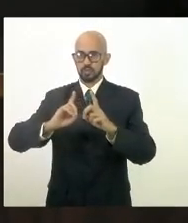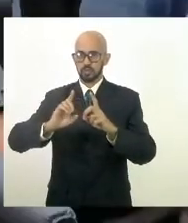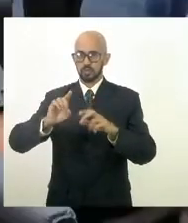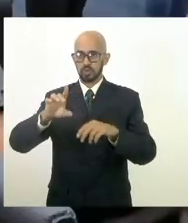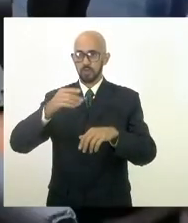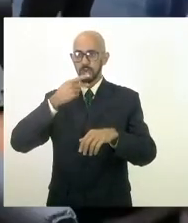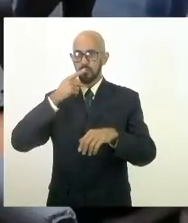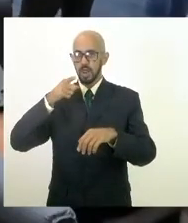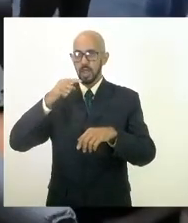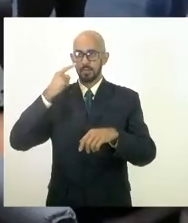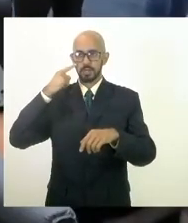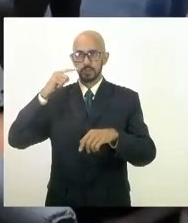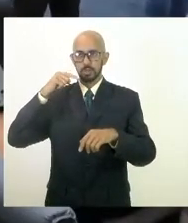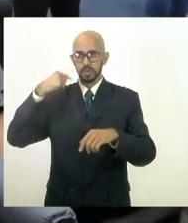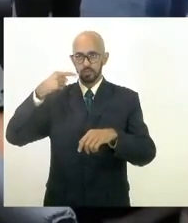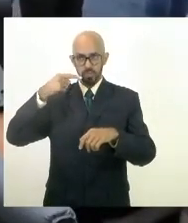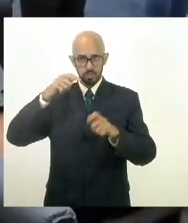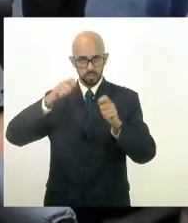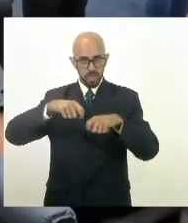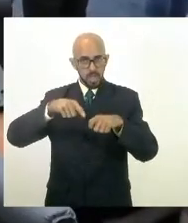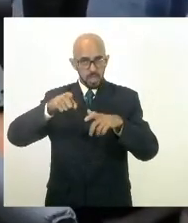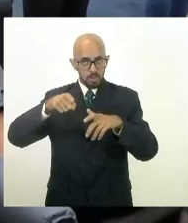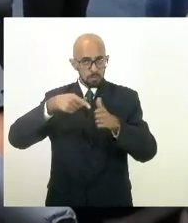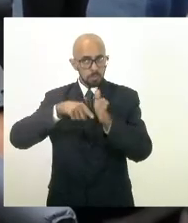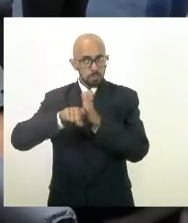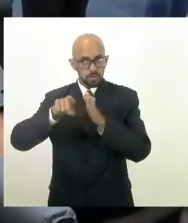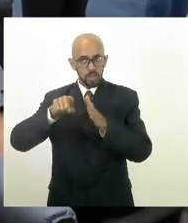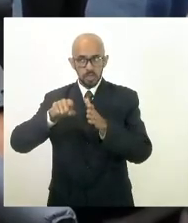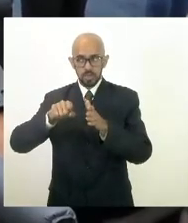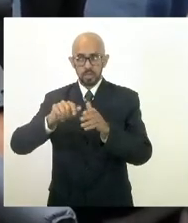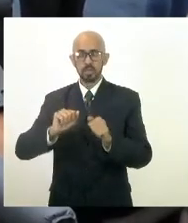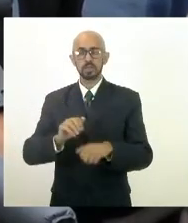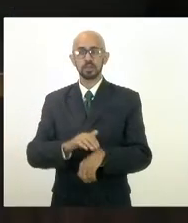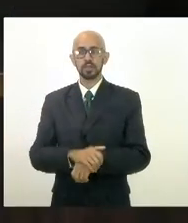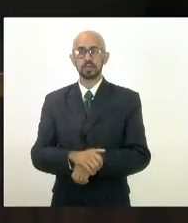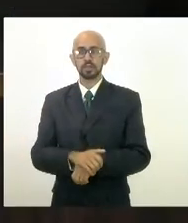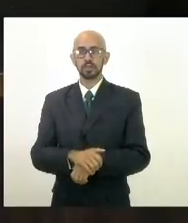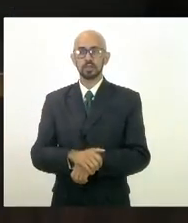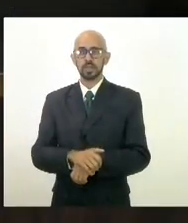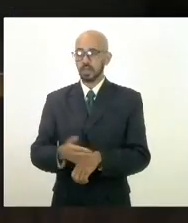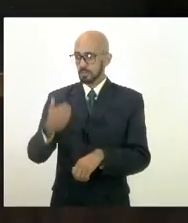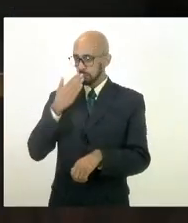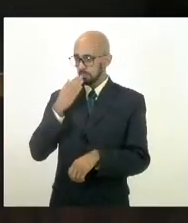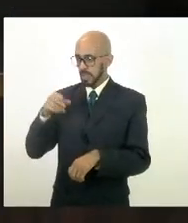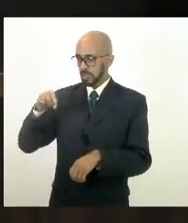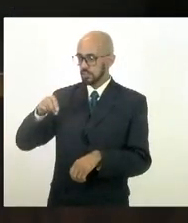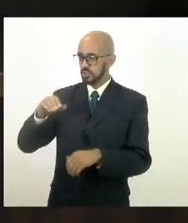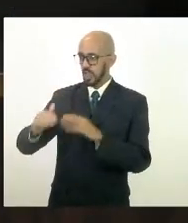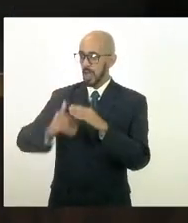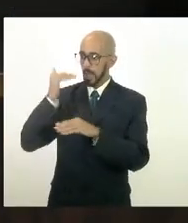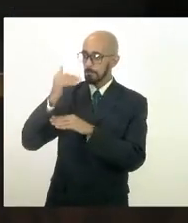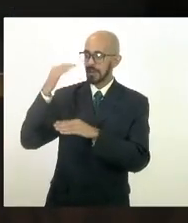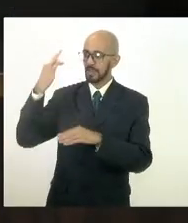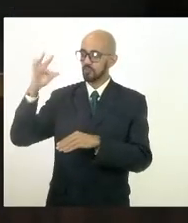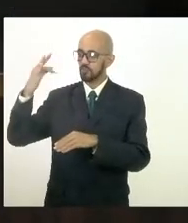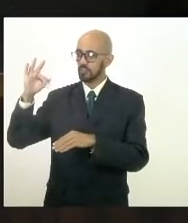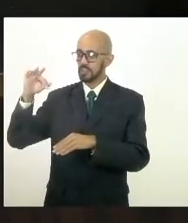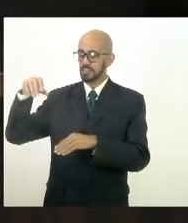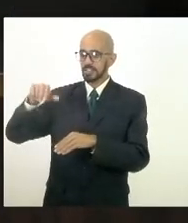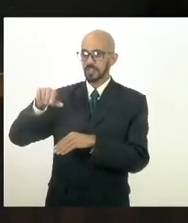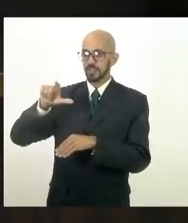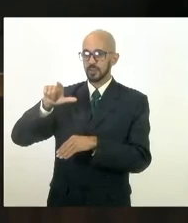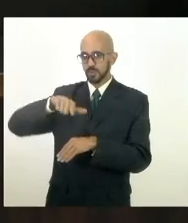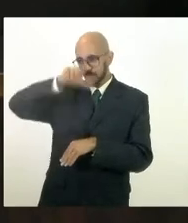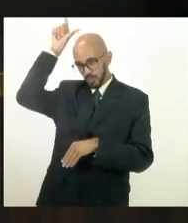condição de semana que vem se eu colocar por favor muito obrigado presidente pede a metafísica aí do do Luiz e do do Atila